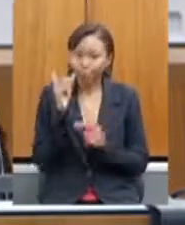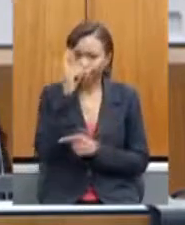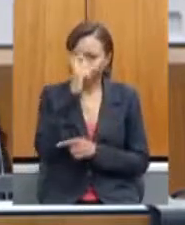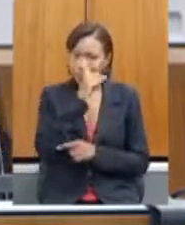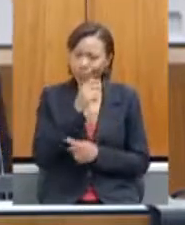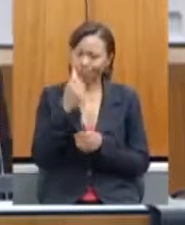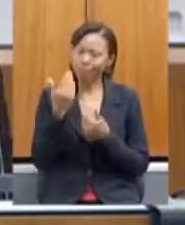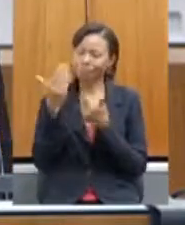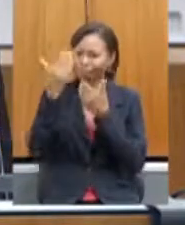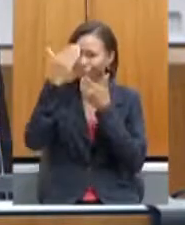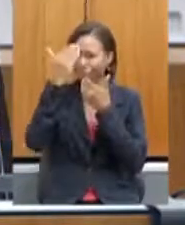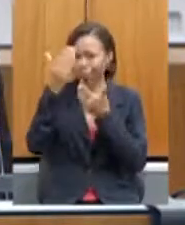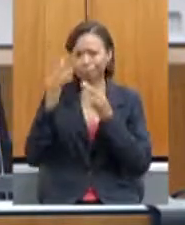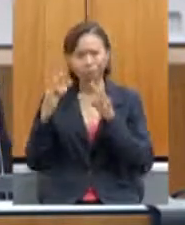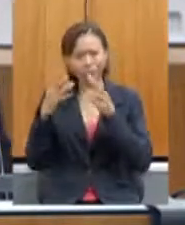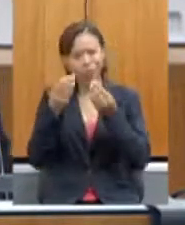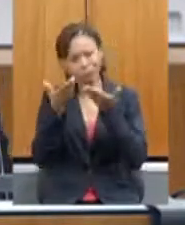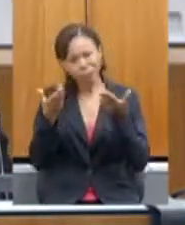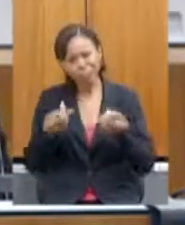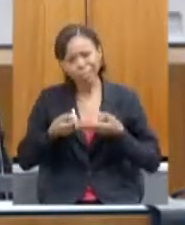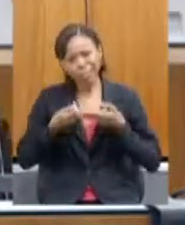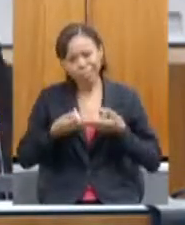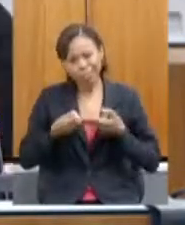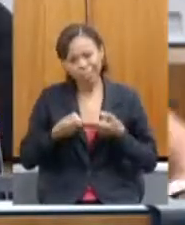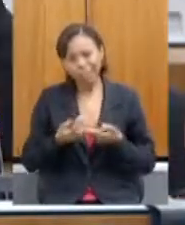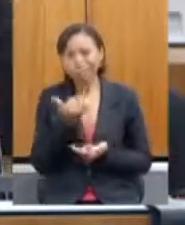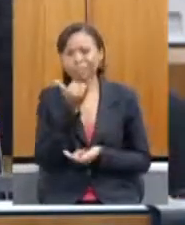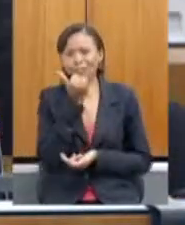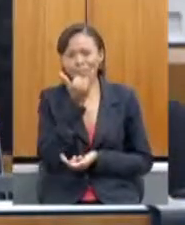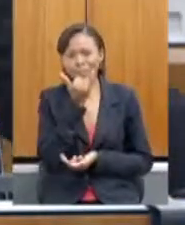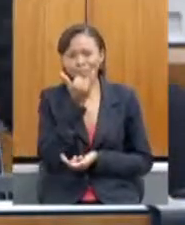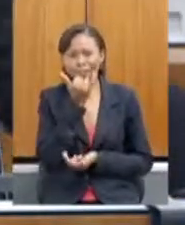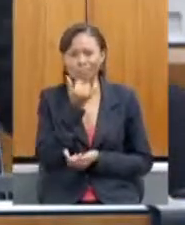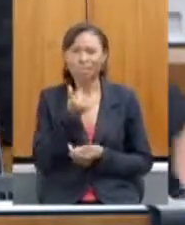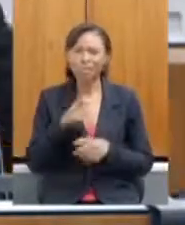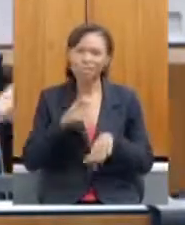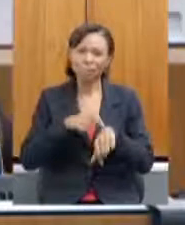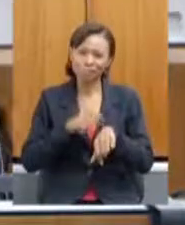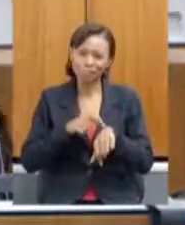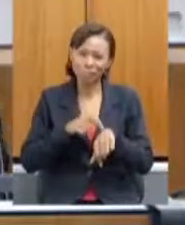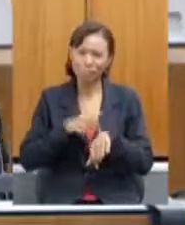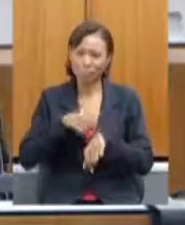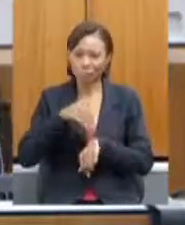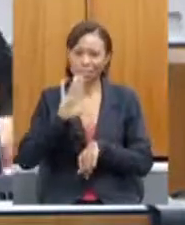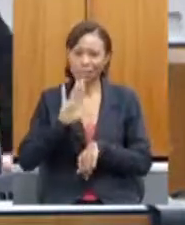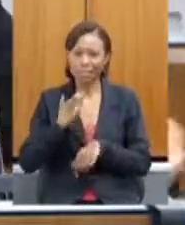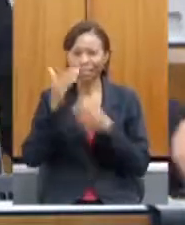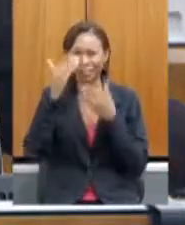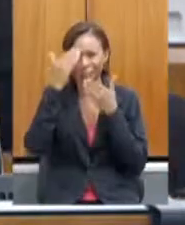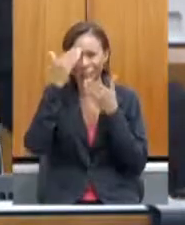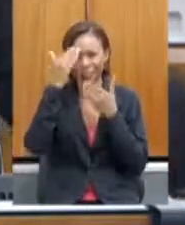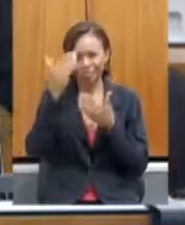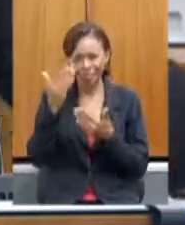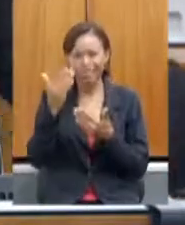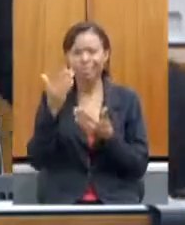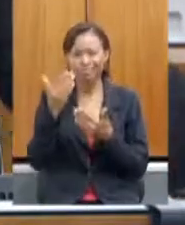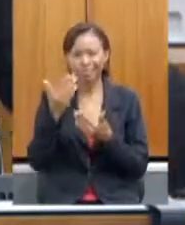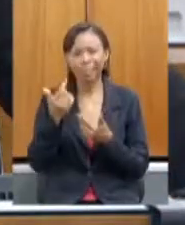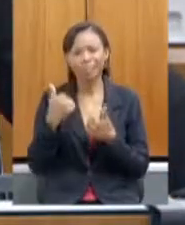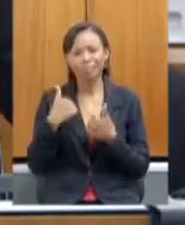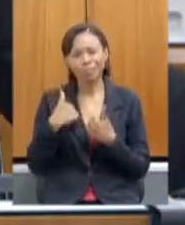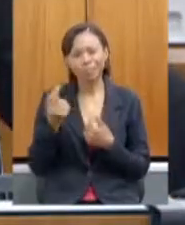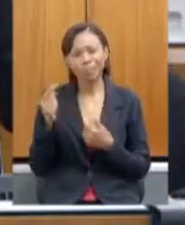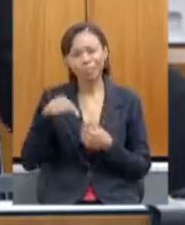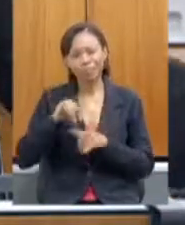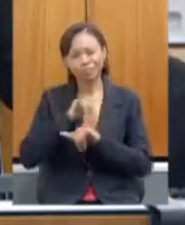agradeço a vocês todos a paciência, peço desculpas aí pelos ter extrapolado o tempo e muito obrigada, era isso que eu tinha para trazer, estou